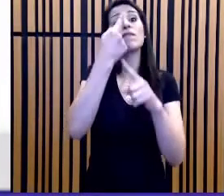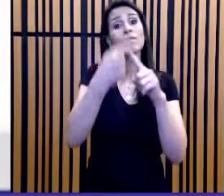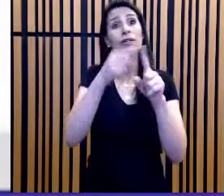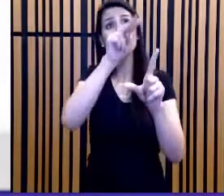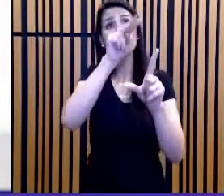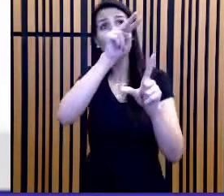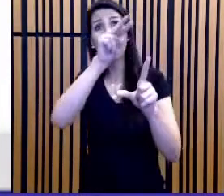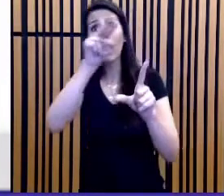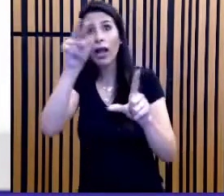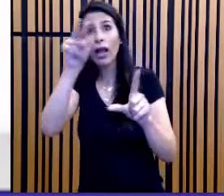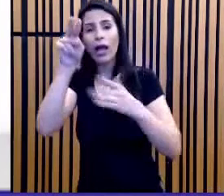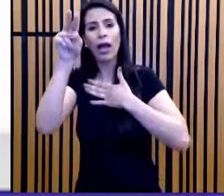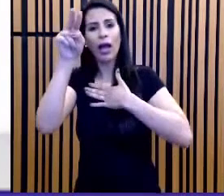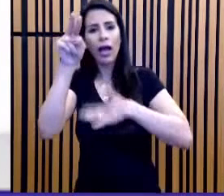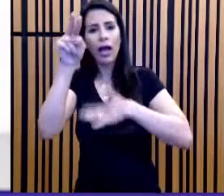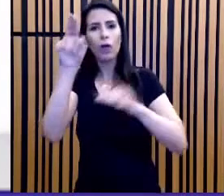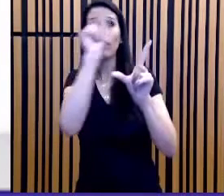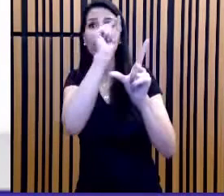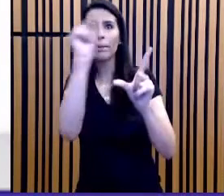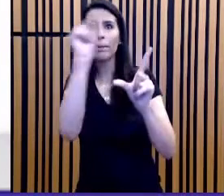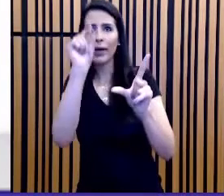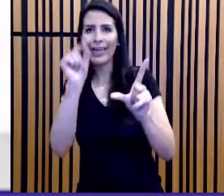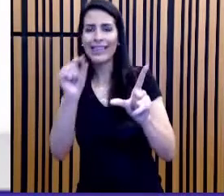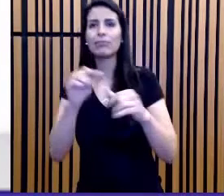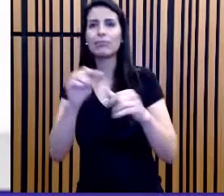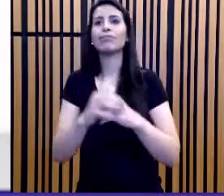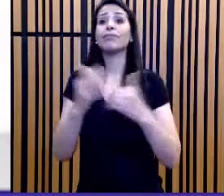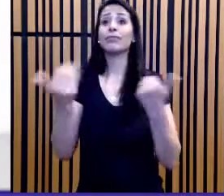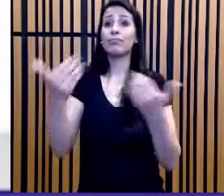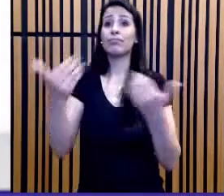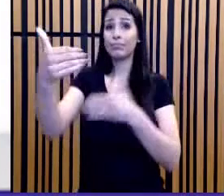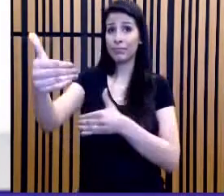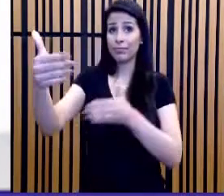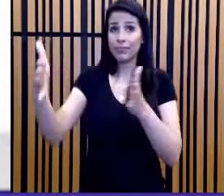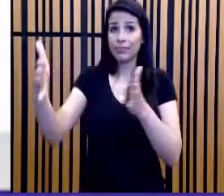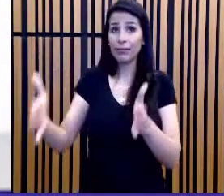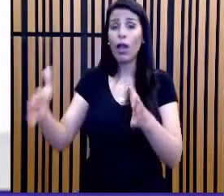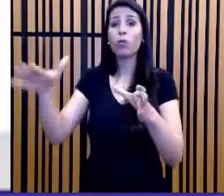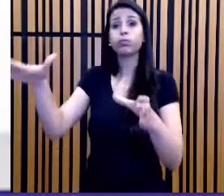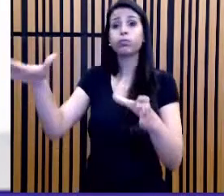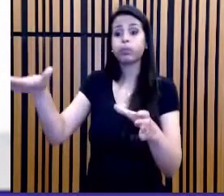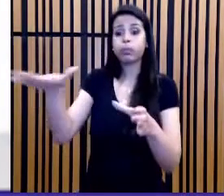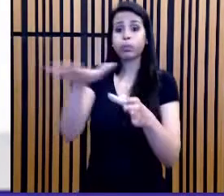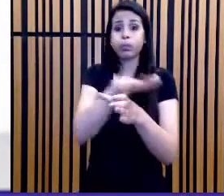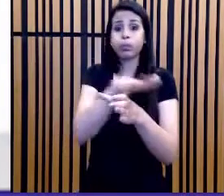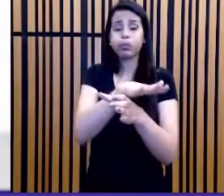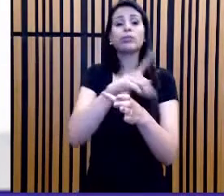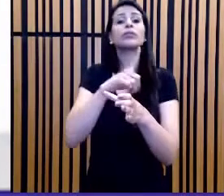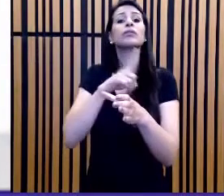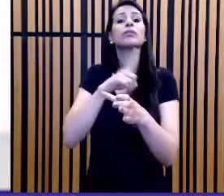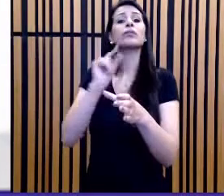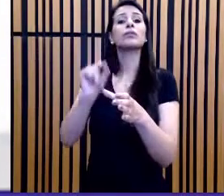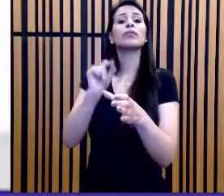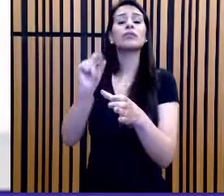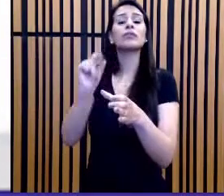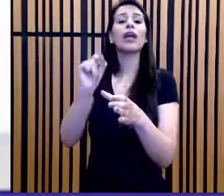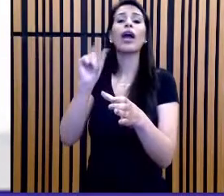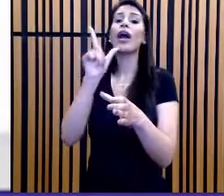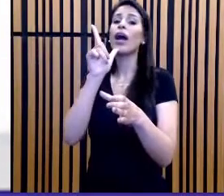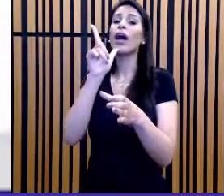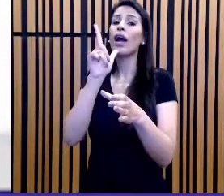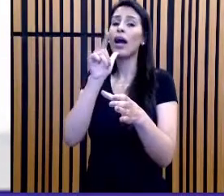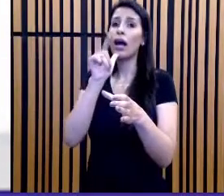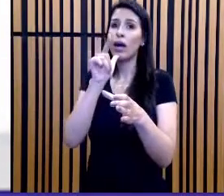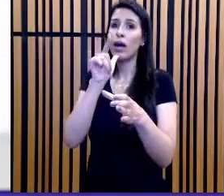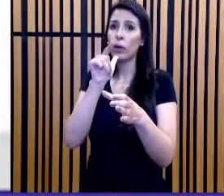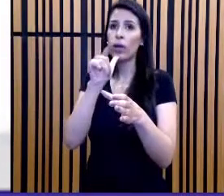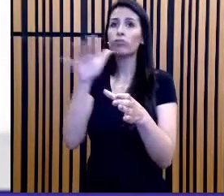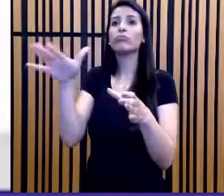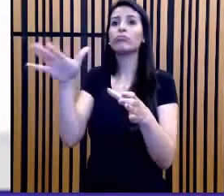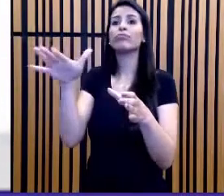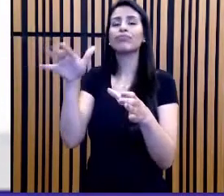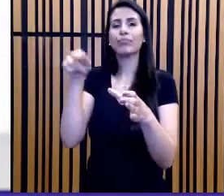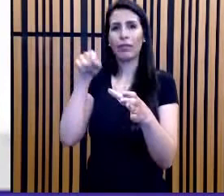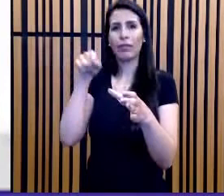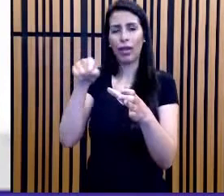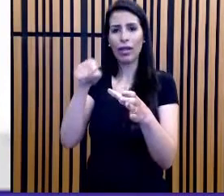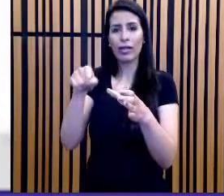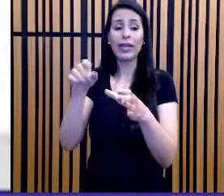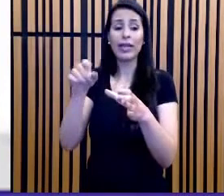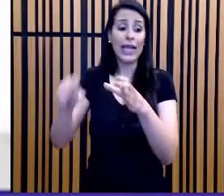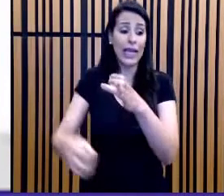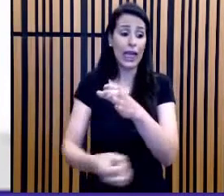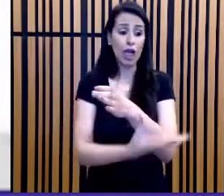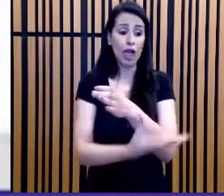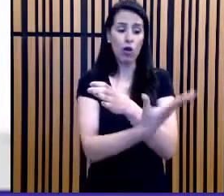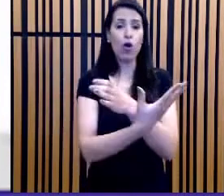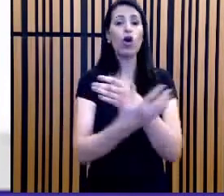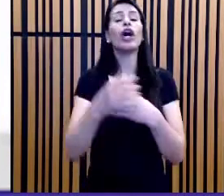caixa d'água cheia, muito importante, o sistema foi acionado às 7 horas da manhã de segunda-feira. Tudo bem? 13 horas do